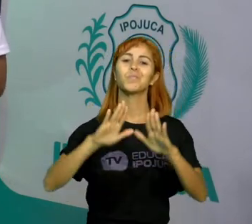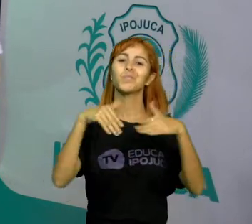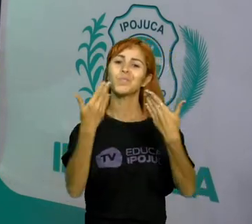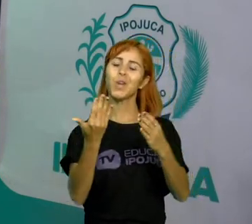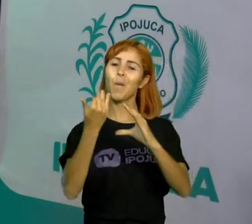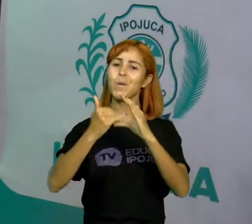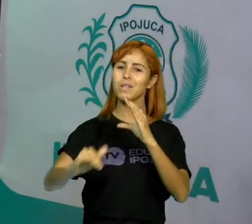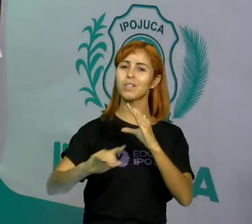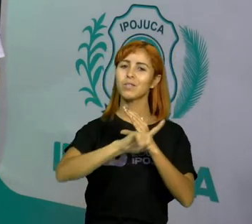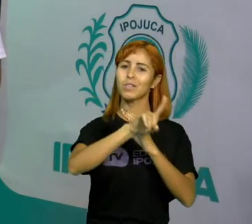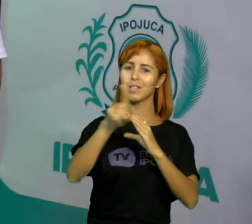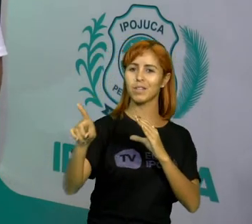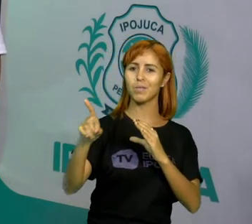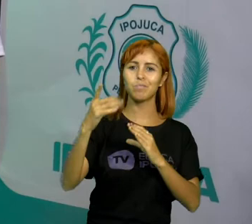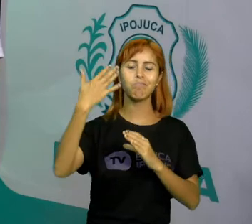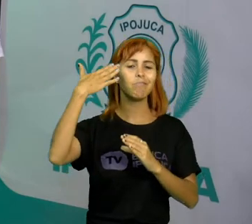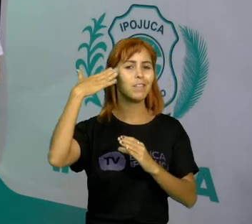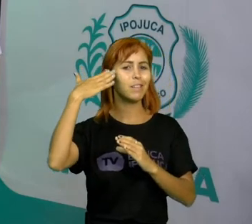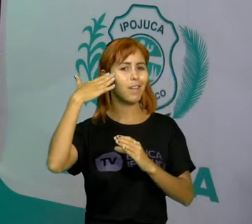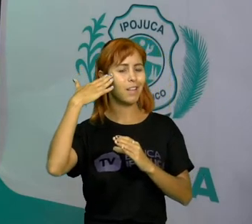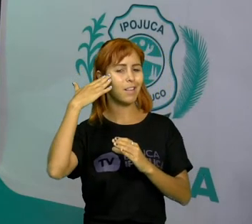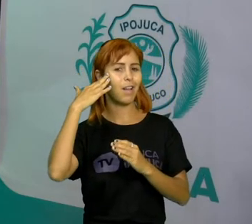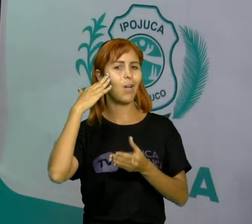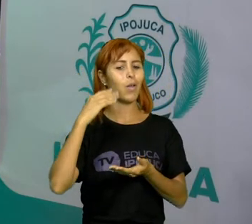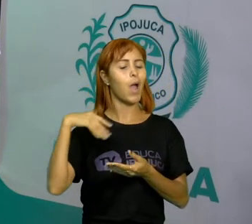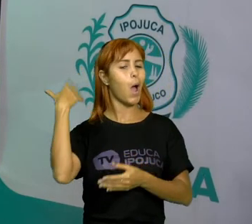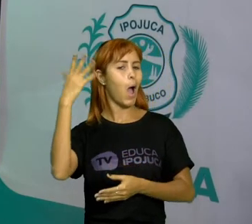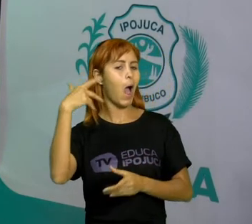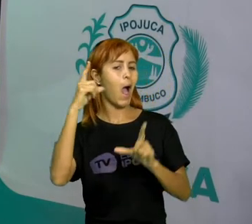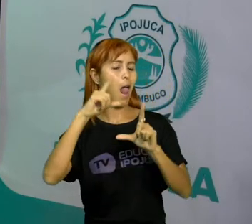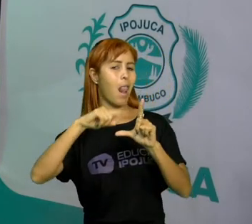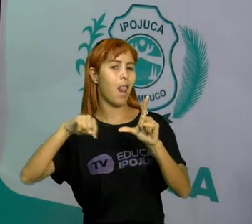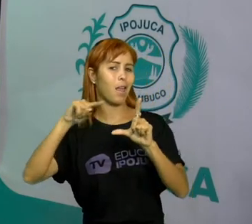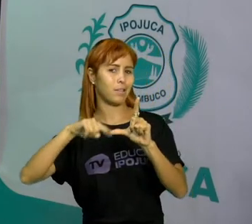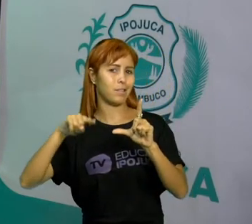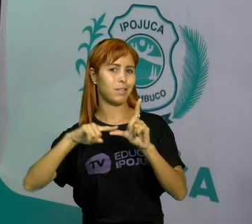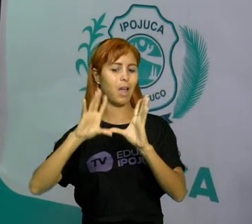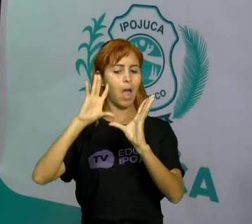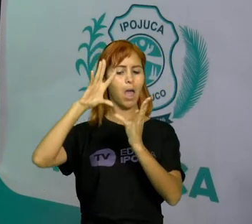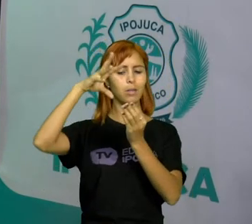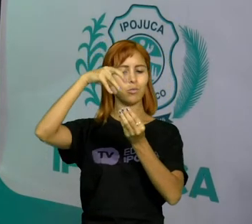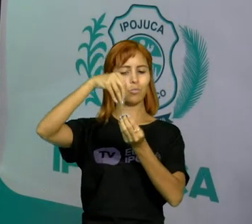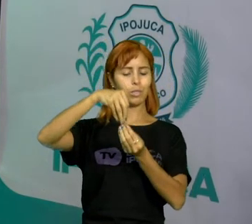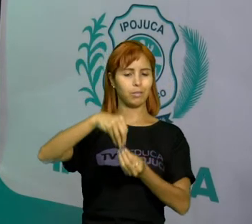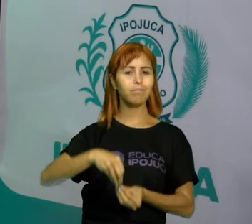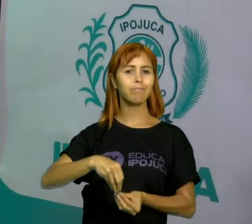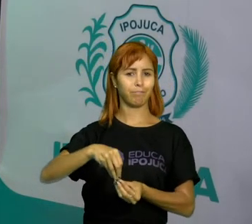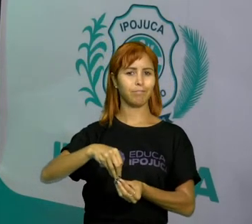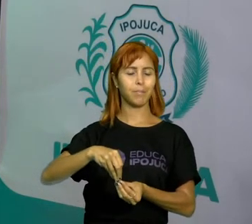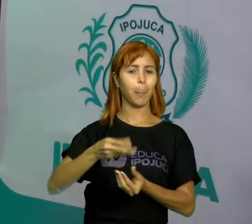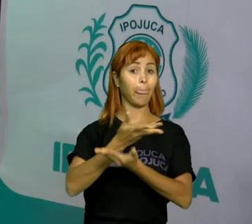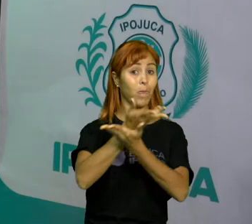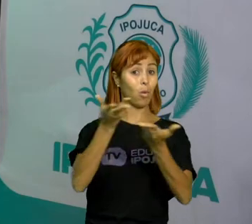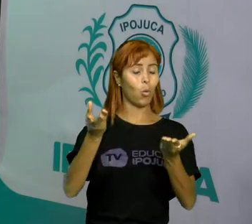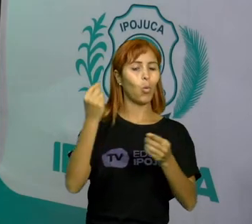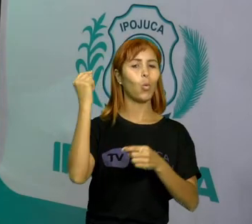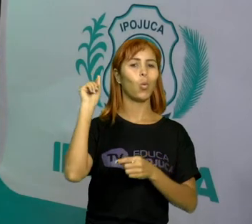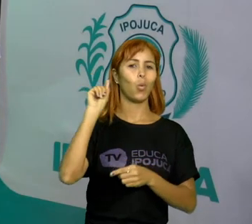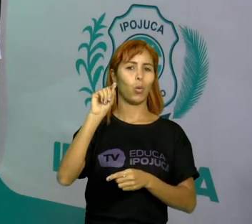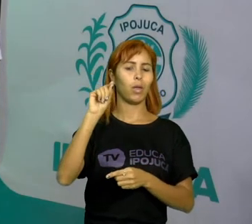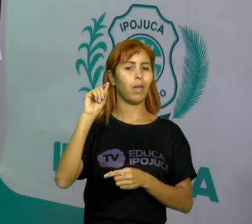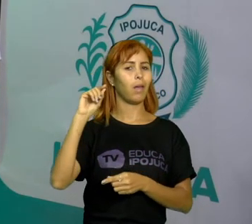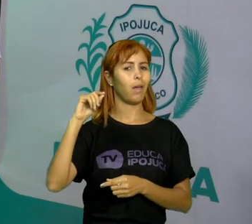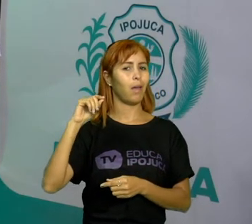que ela deseja passar para você? Compreendo o que essa música tem de resumir para você? O que é que essa música lhe